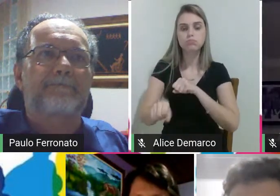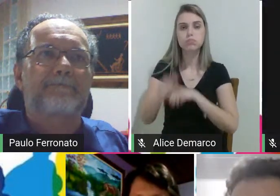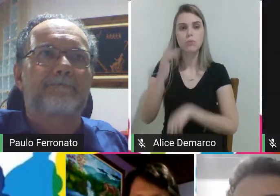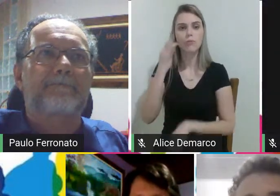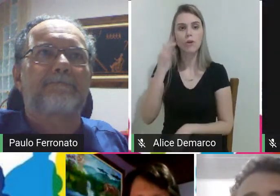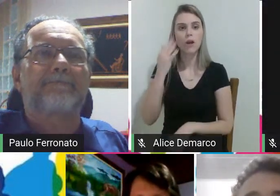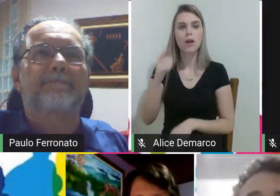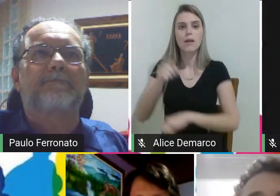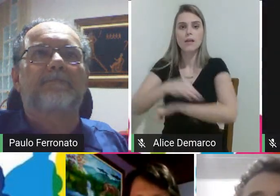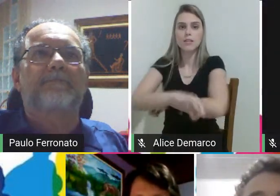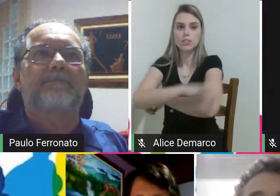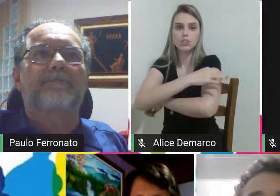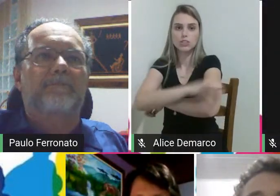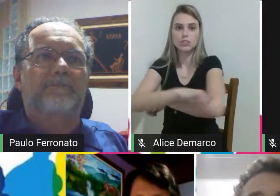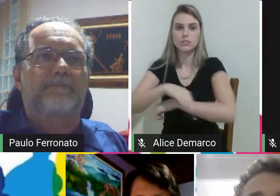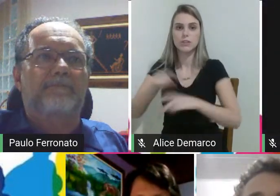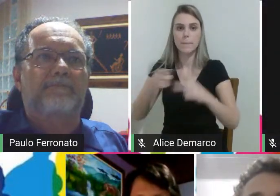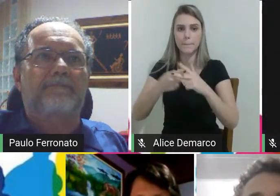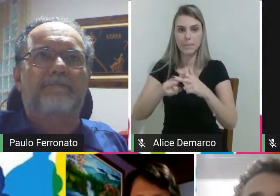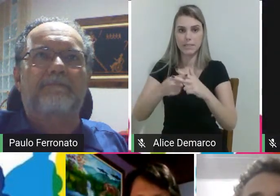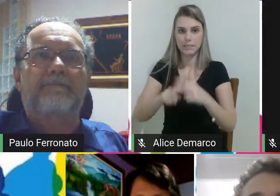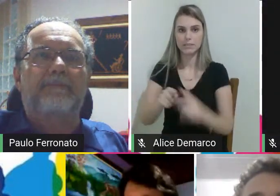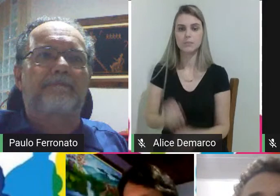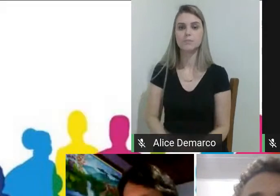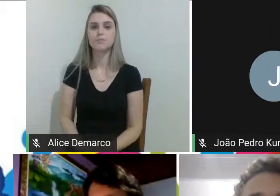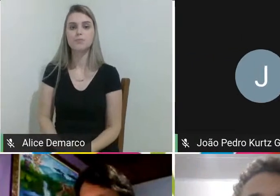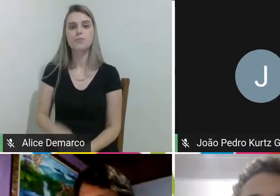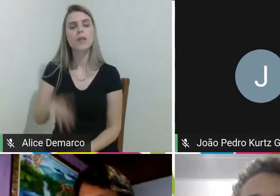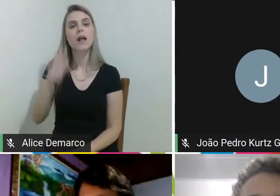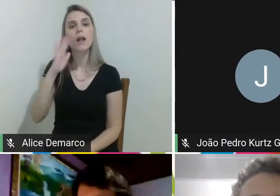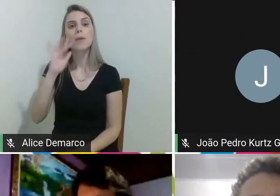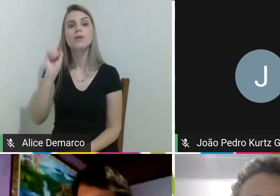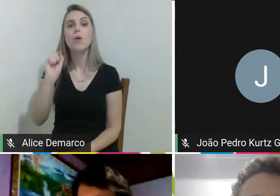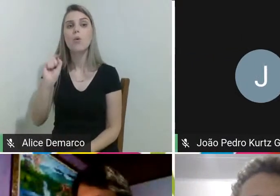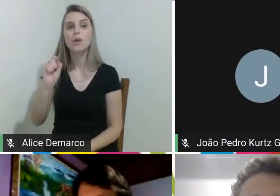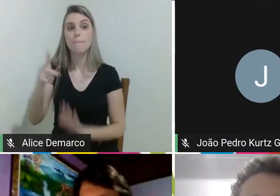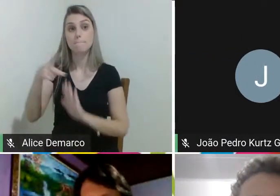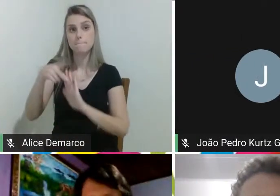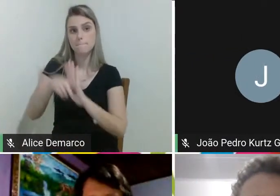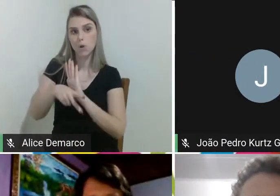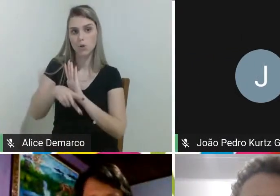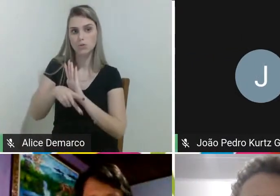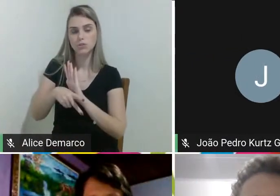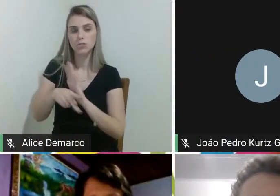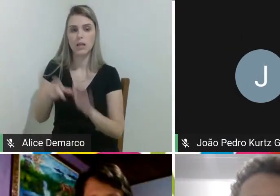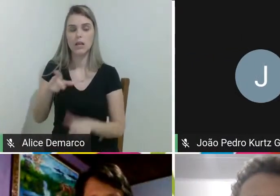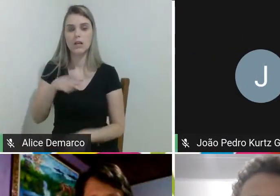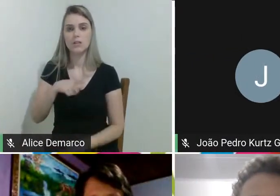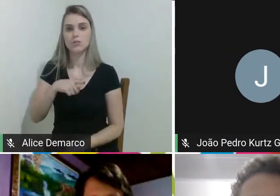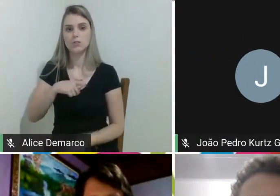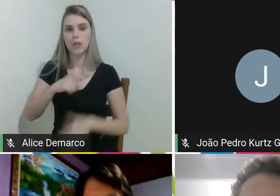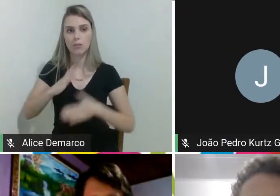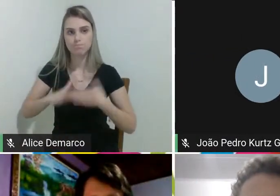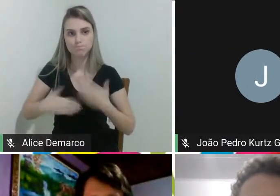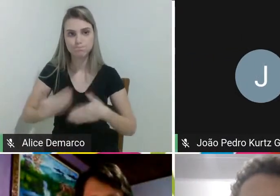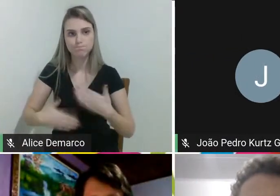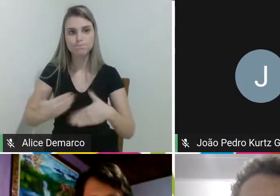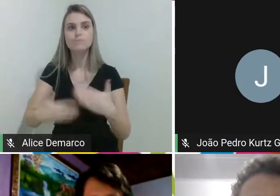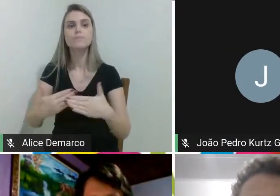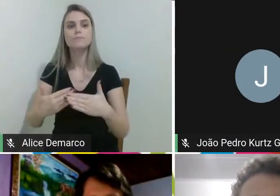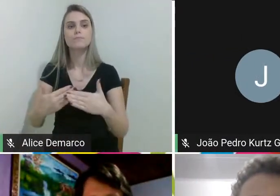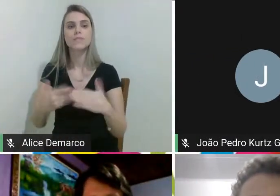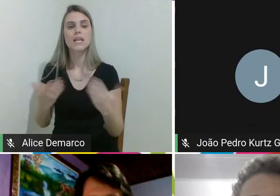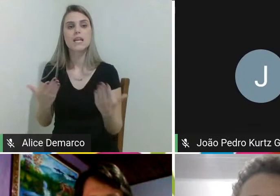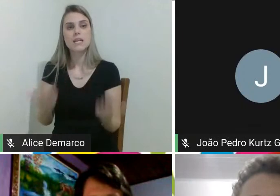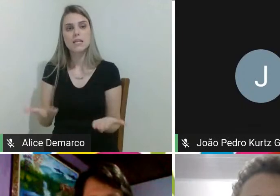mecânica. Lembrando que todos os projetos estão ainda em fase de andamento, de construção. Então, eles